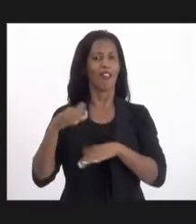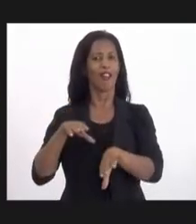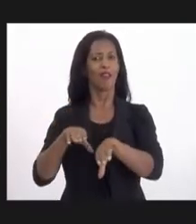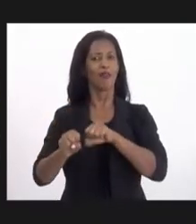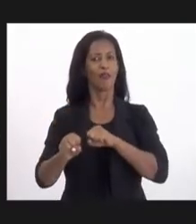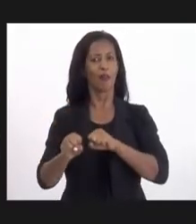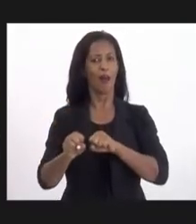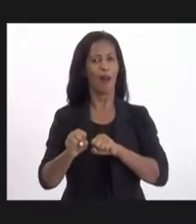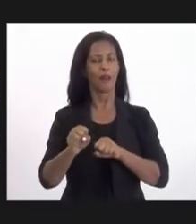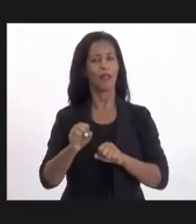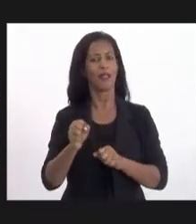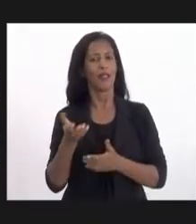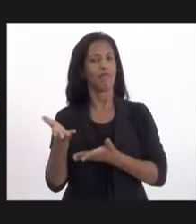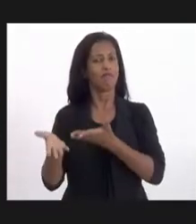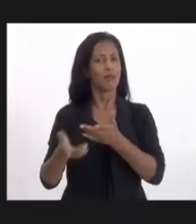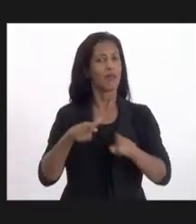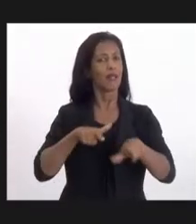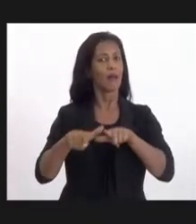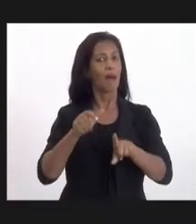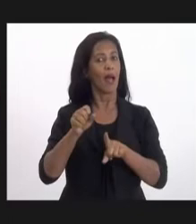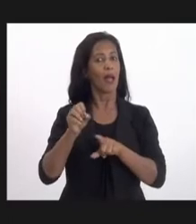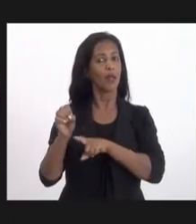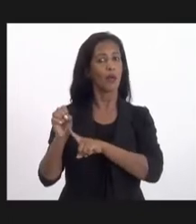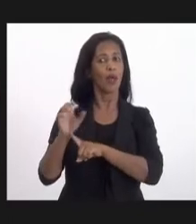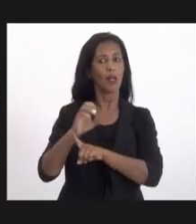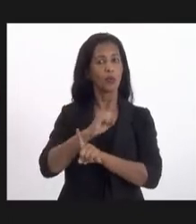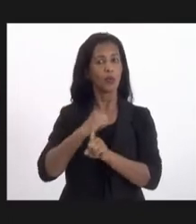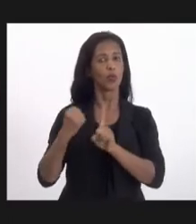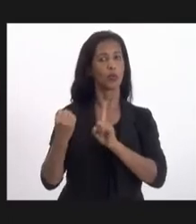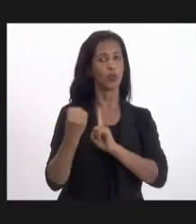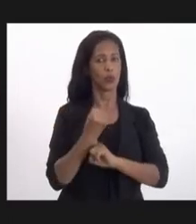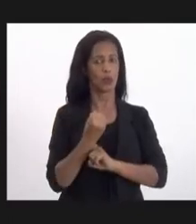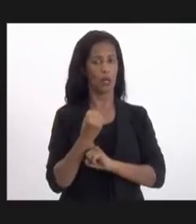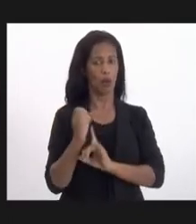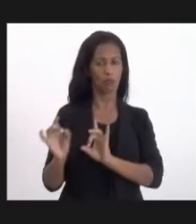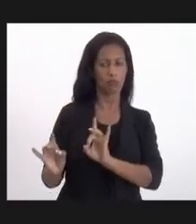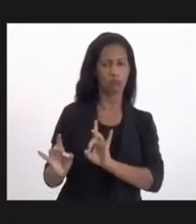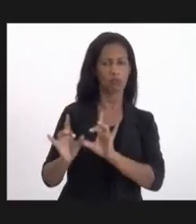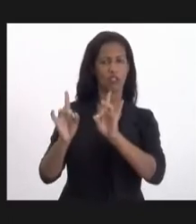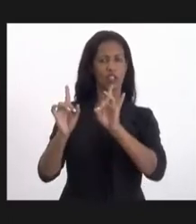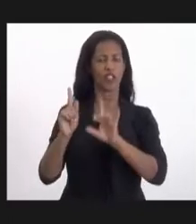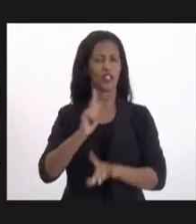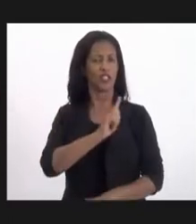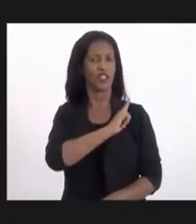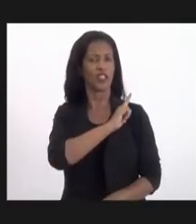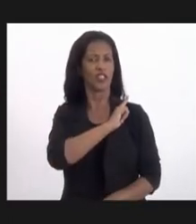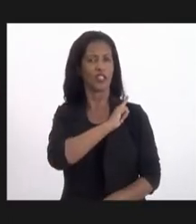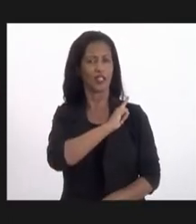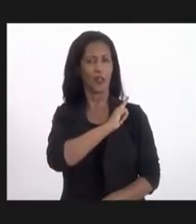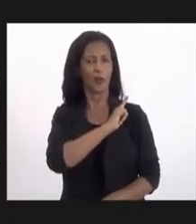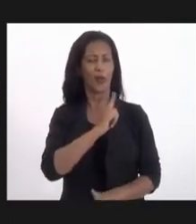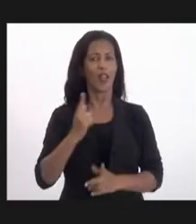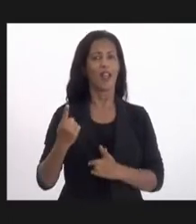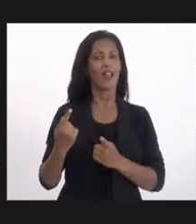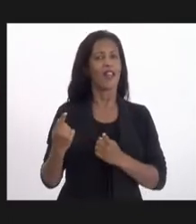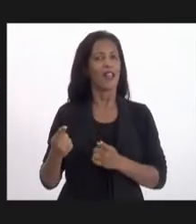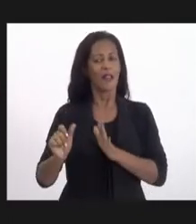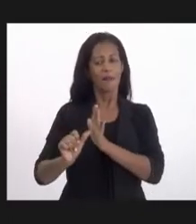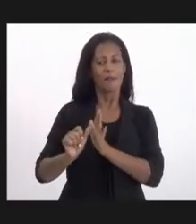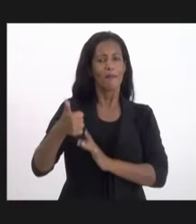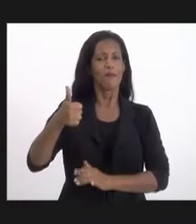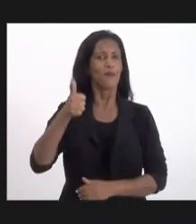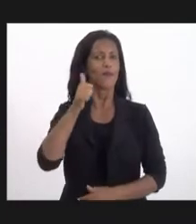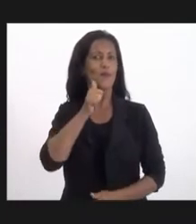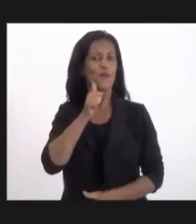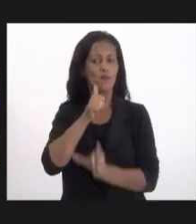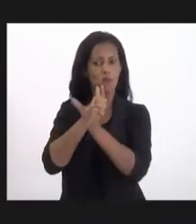social, se tornou especialista em gestão governamental e, em 2016, foi a primeira mulher